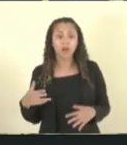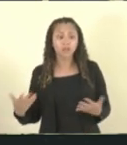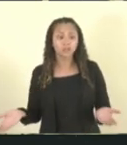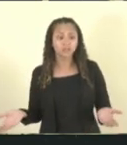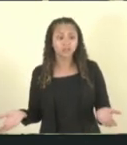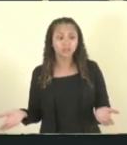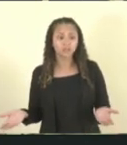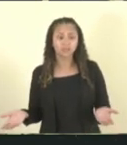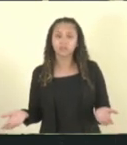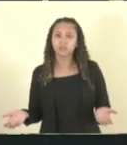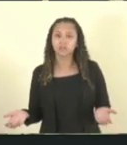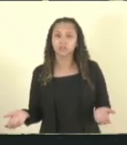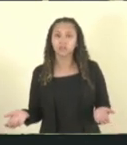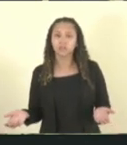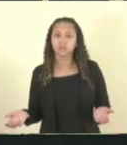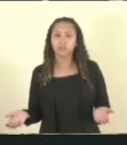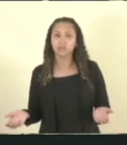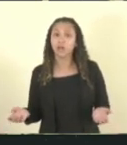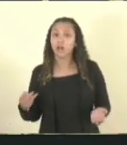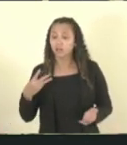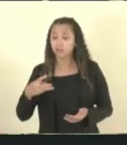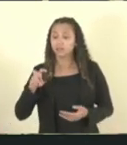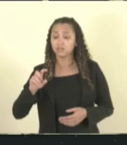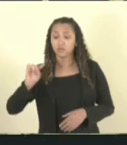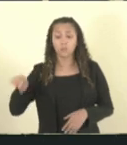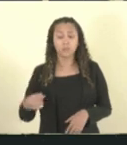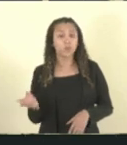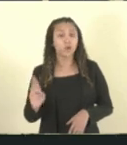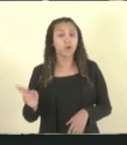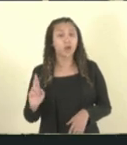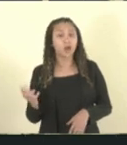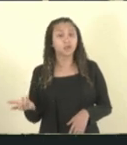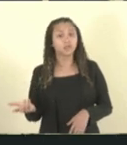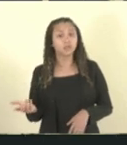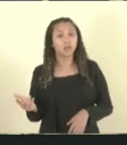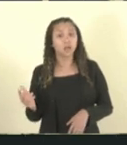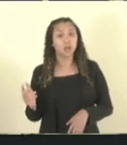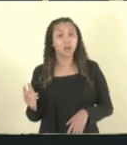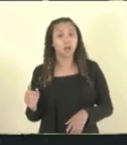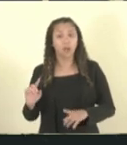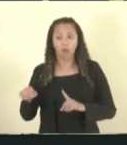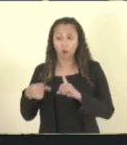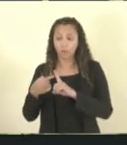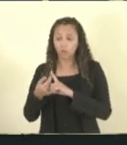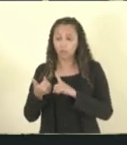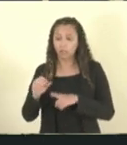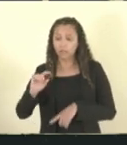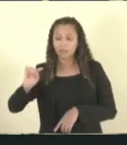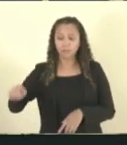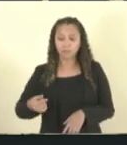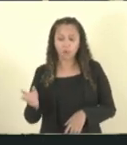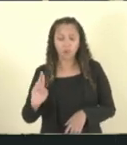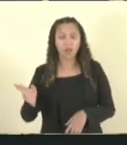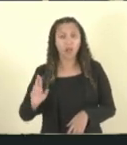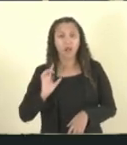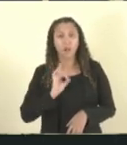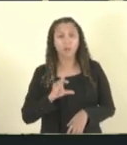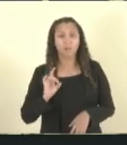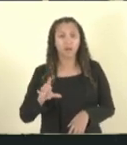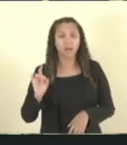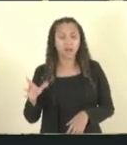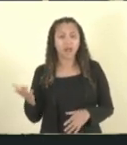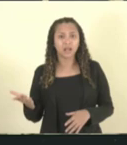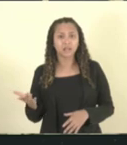Danilo Baense, foi para 35 mil reais, aumentou 10 mil reais para cada defensor